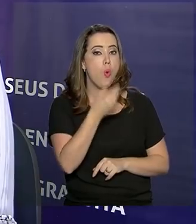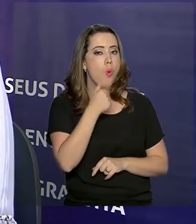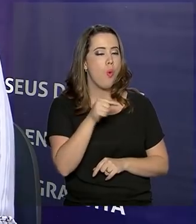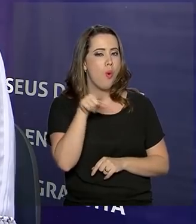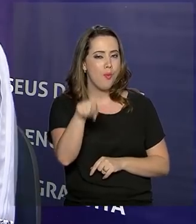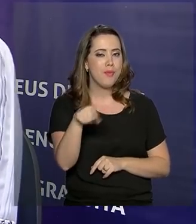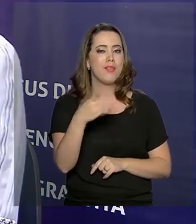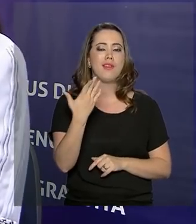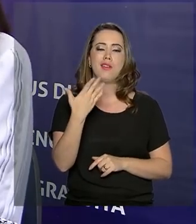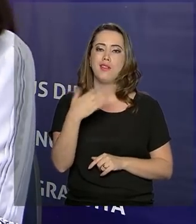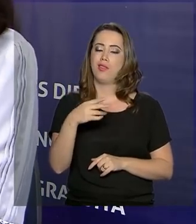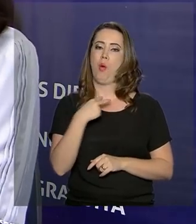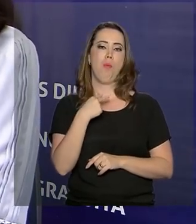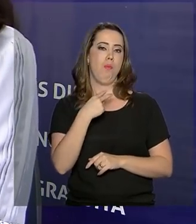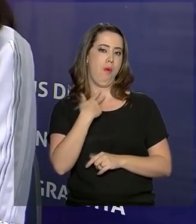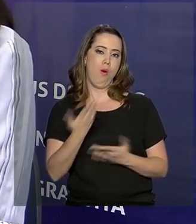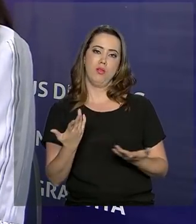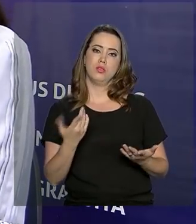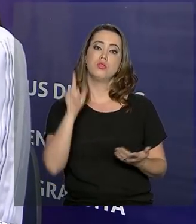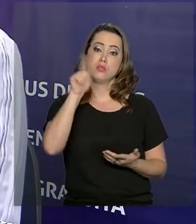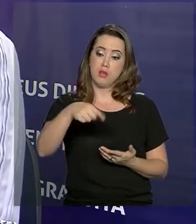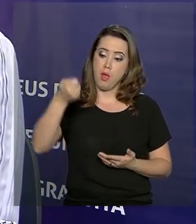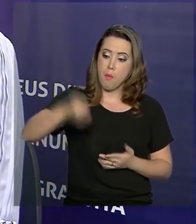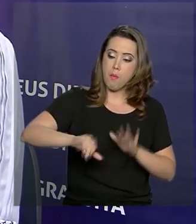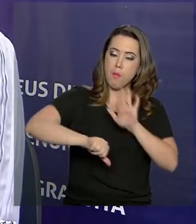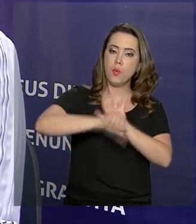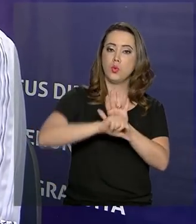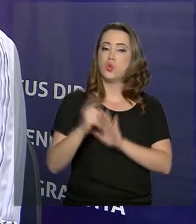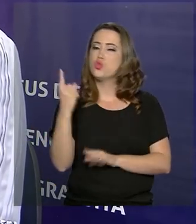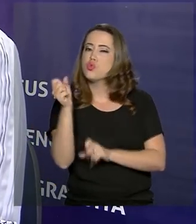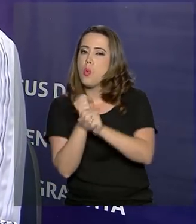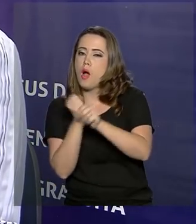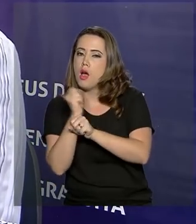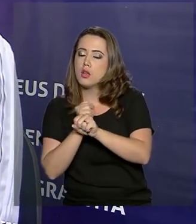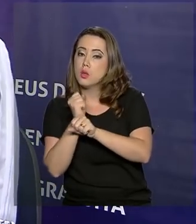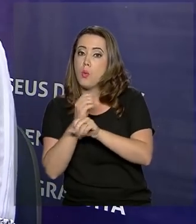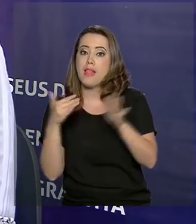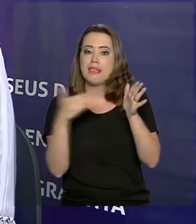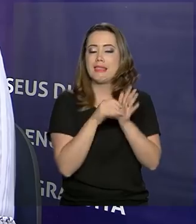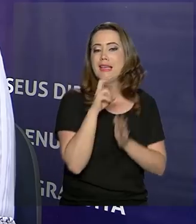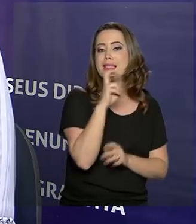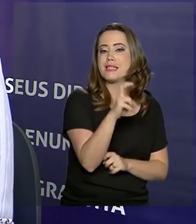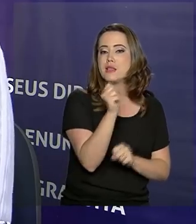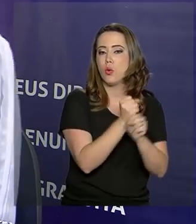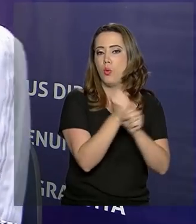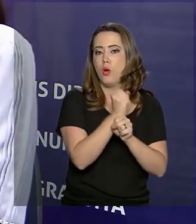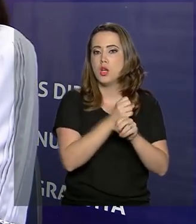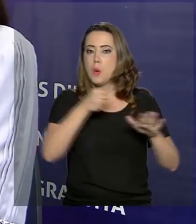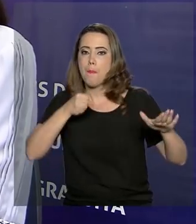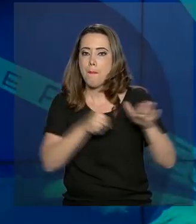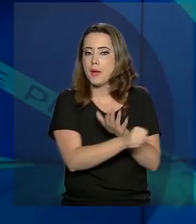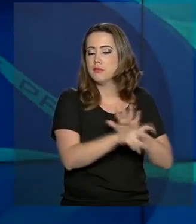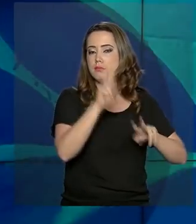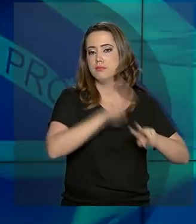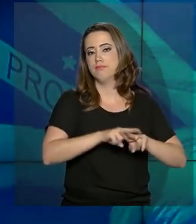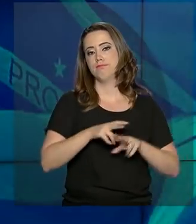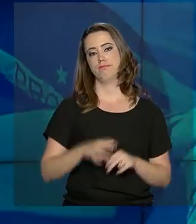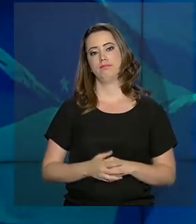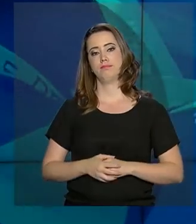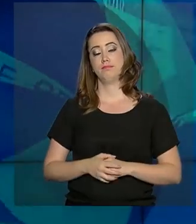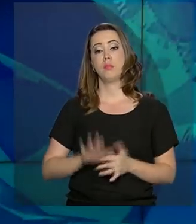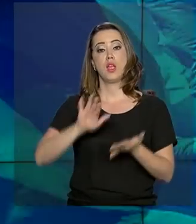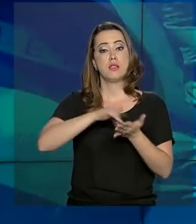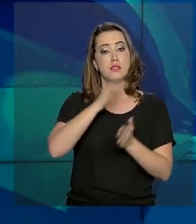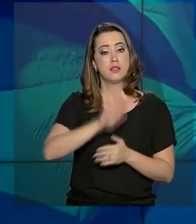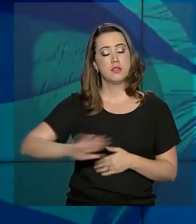importunador. E isso tem uma sanção. Vai de um ano a cinco anos de prisão. A